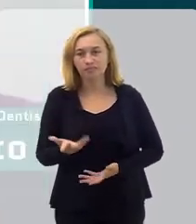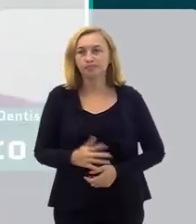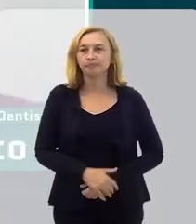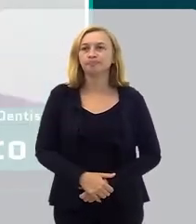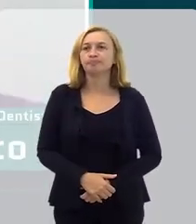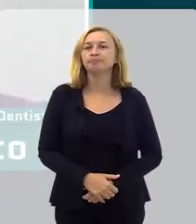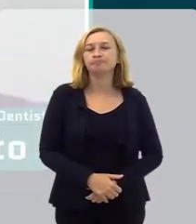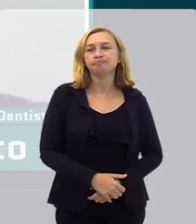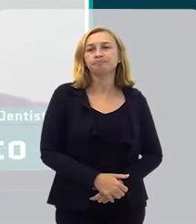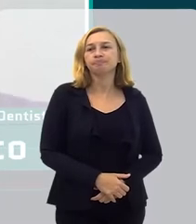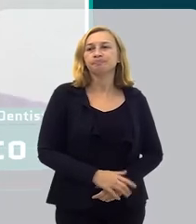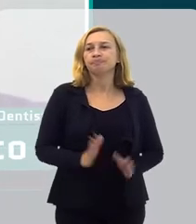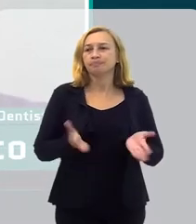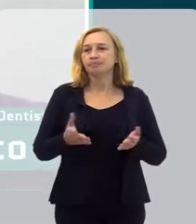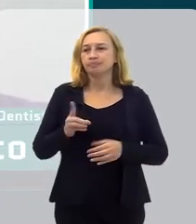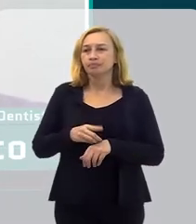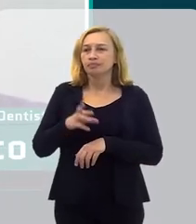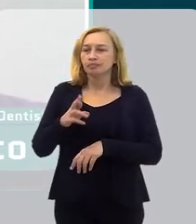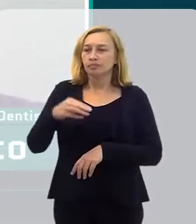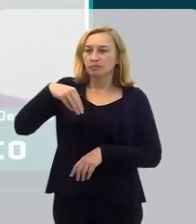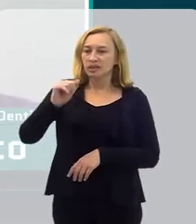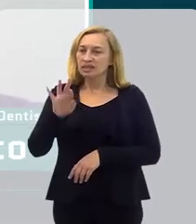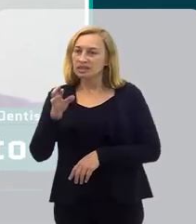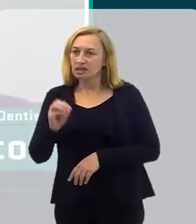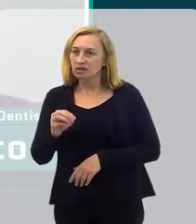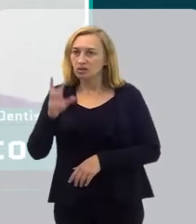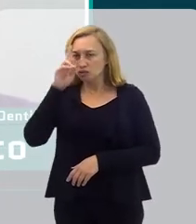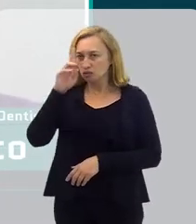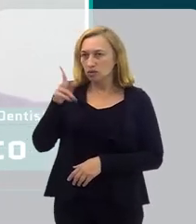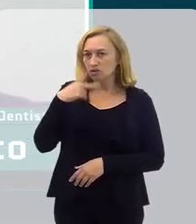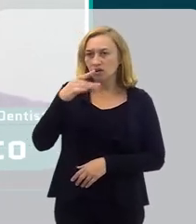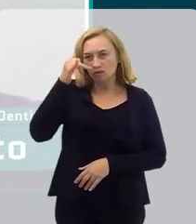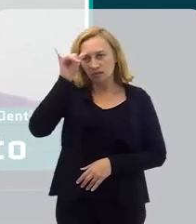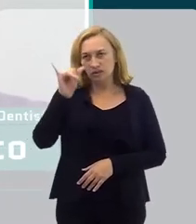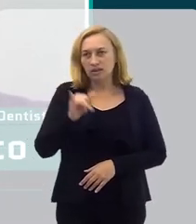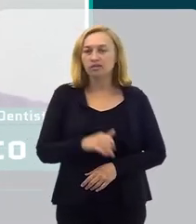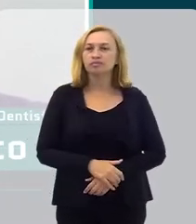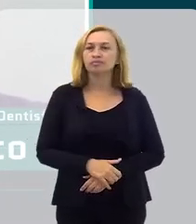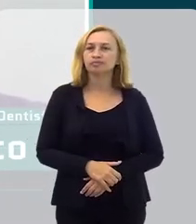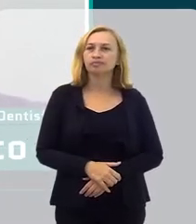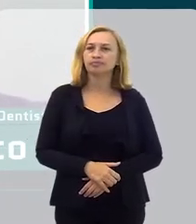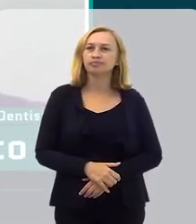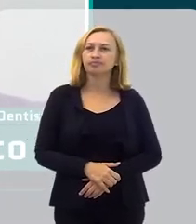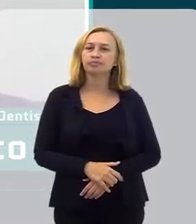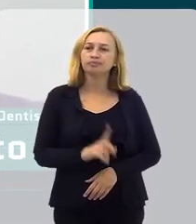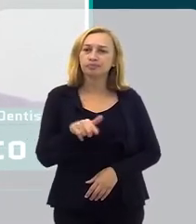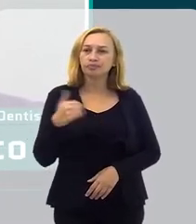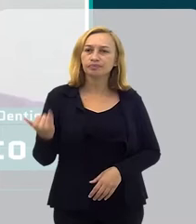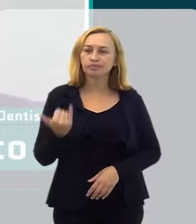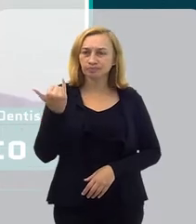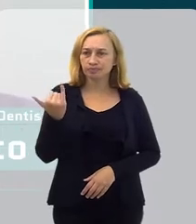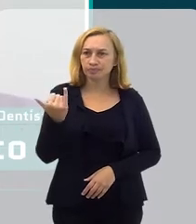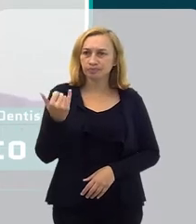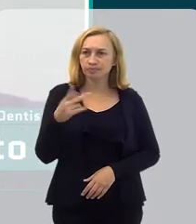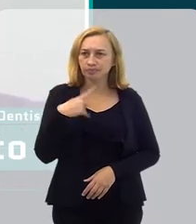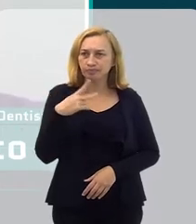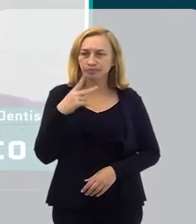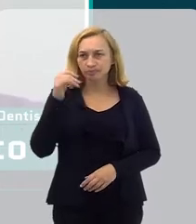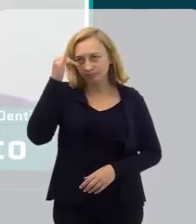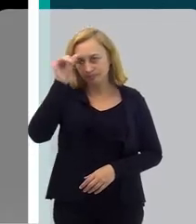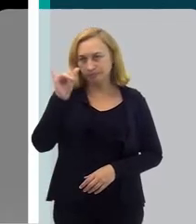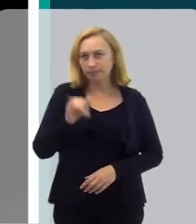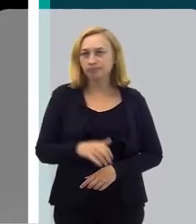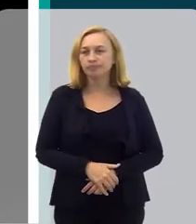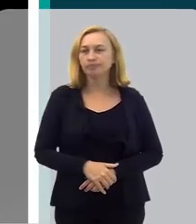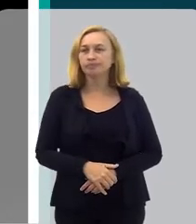com o outro. Agora, doutor Marcelo, o senhor falou em prevenção, né? Que é extremamente importante a gente trabalhar a